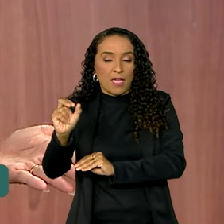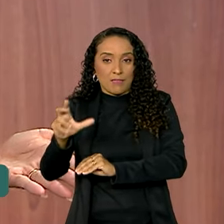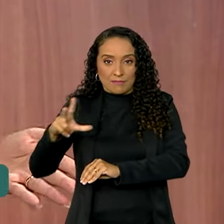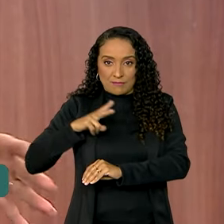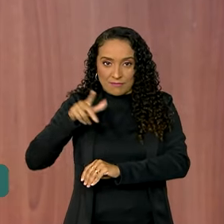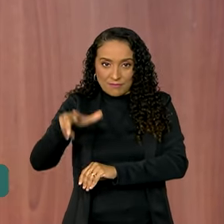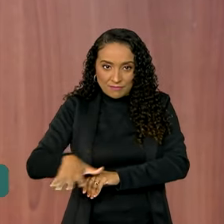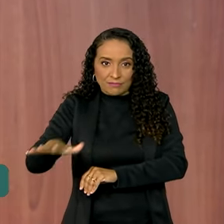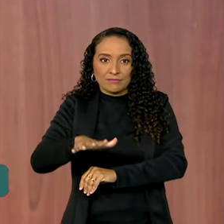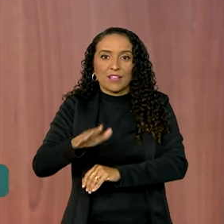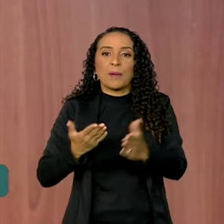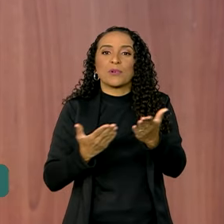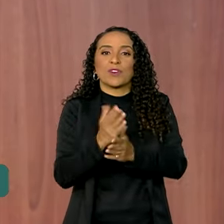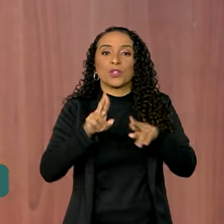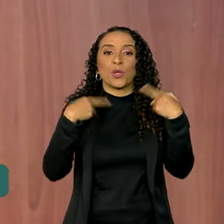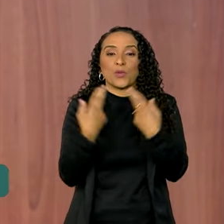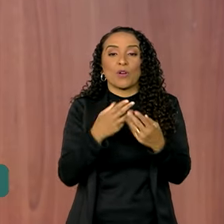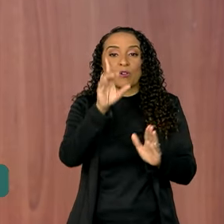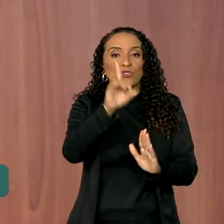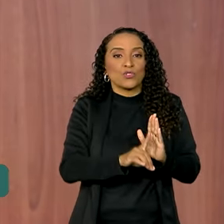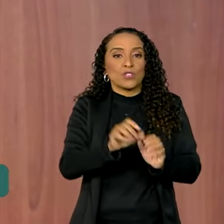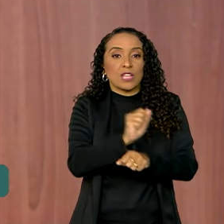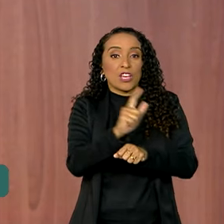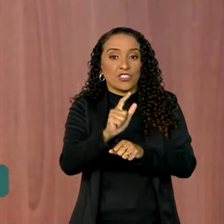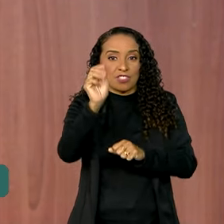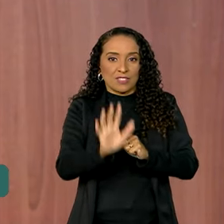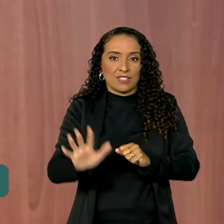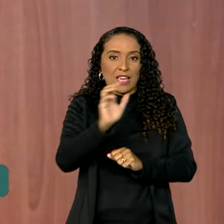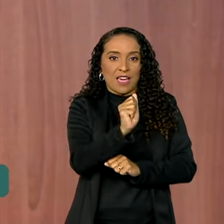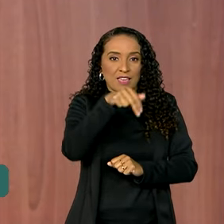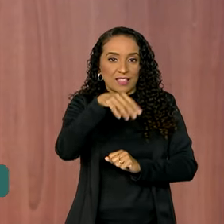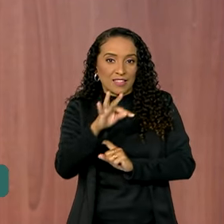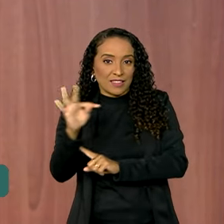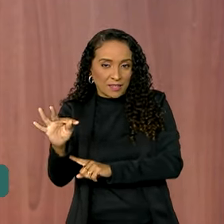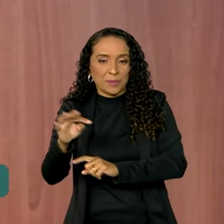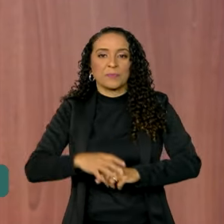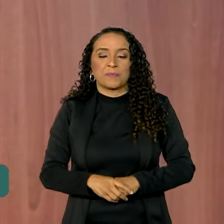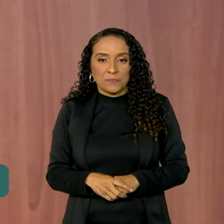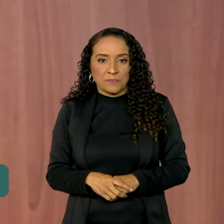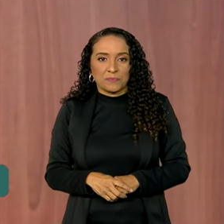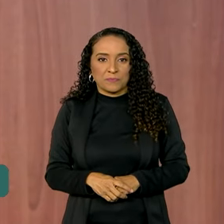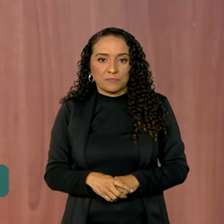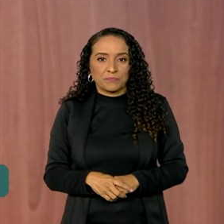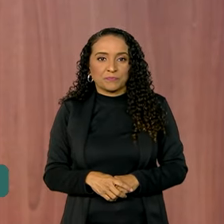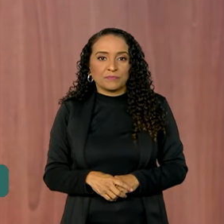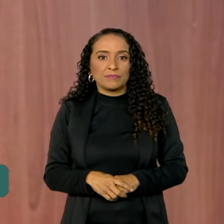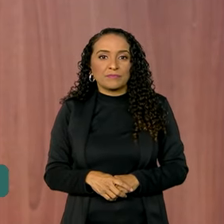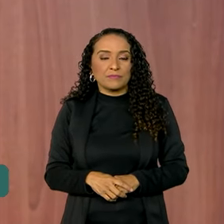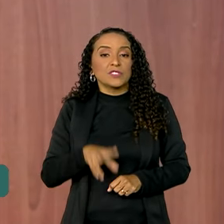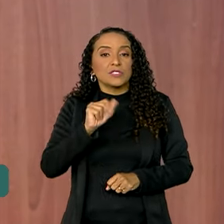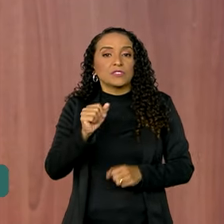iniciativa privada foi aprovada em uma reunião da diretoria da ANTT, Agência Nacional de Transportes Terrestres.